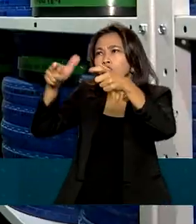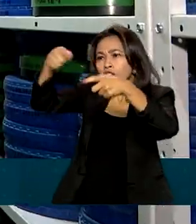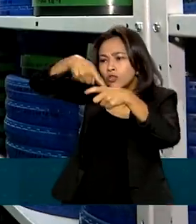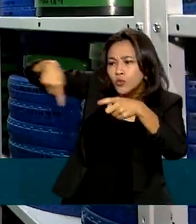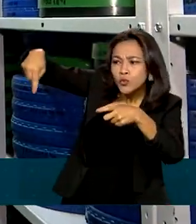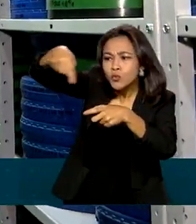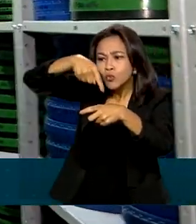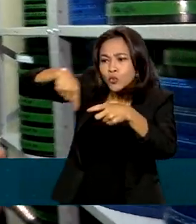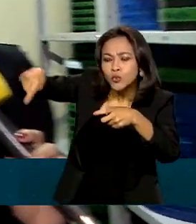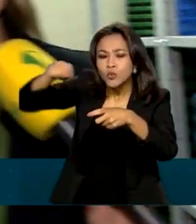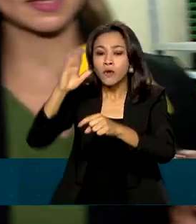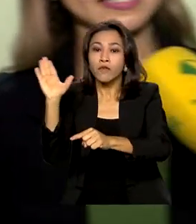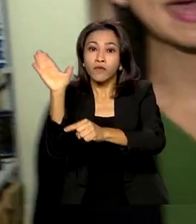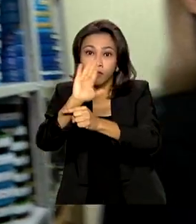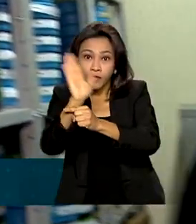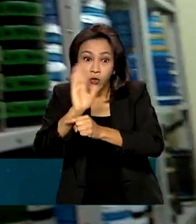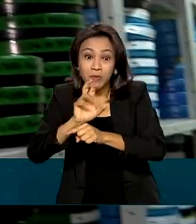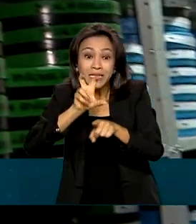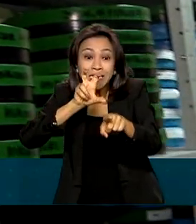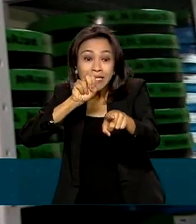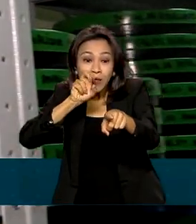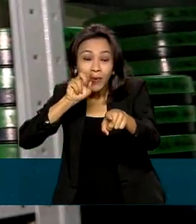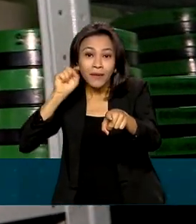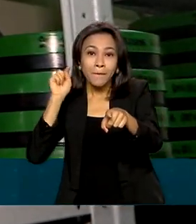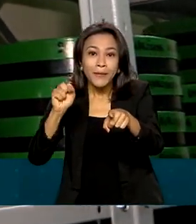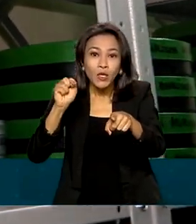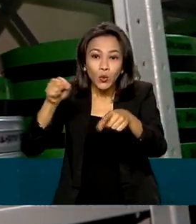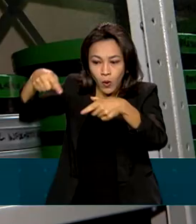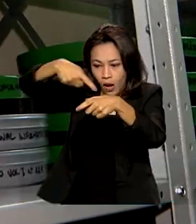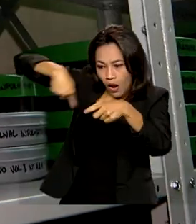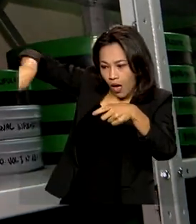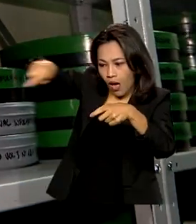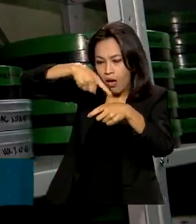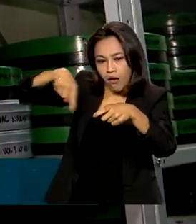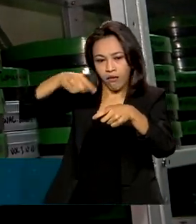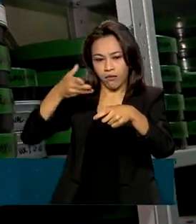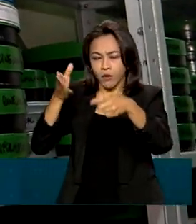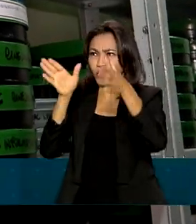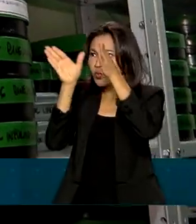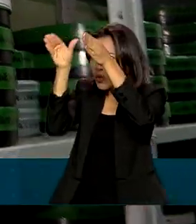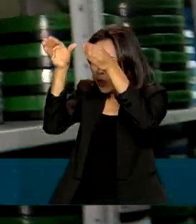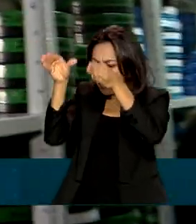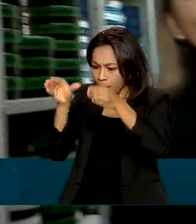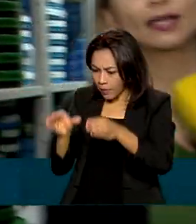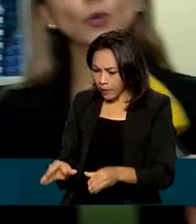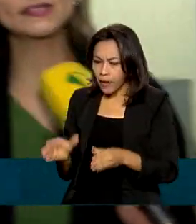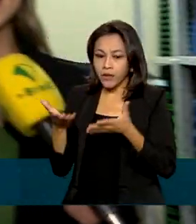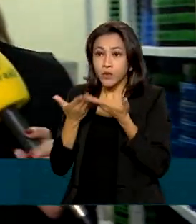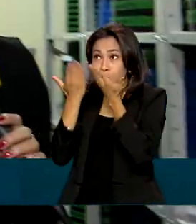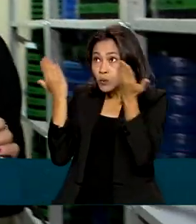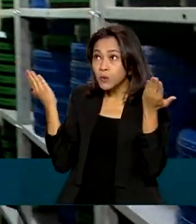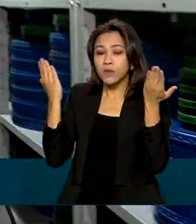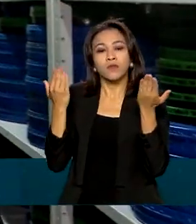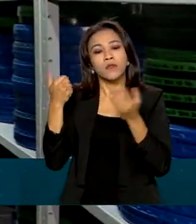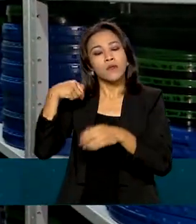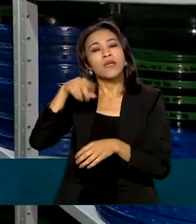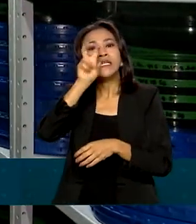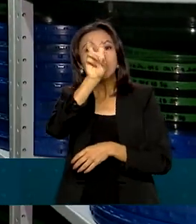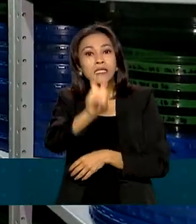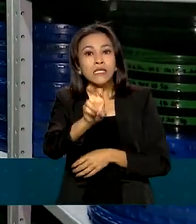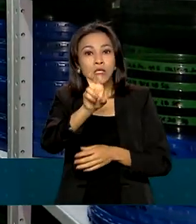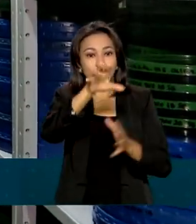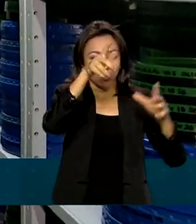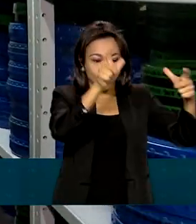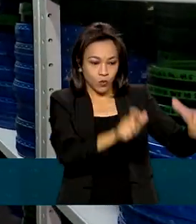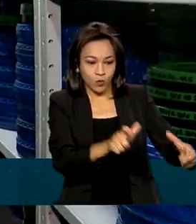aproximadamente 50 mil latas em diferentes formatos. Todo esse material fica guardado em cinco depósitos,